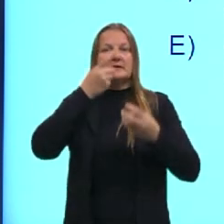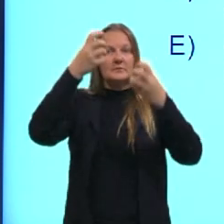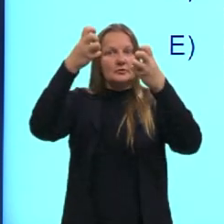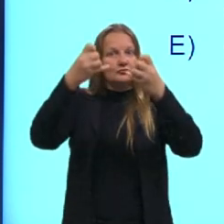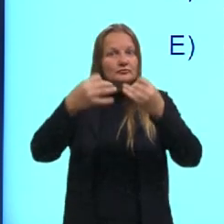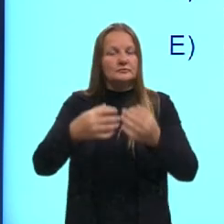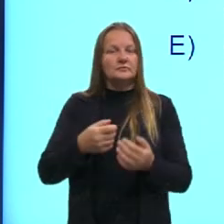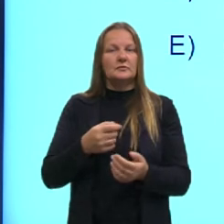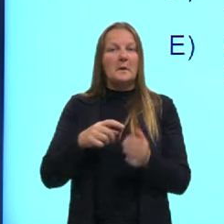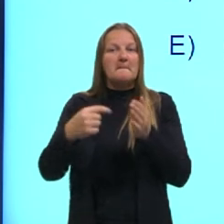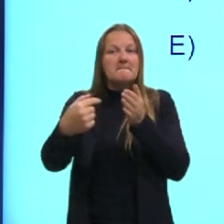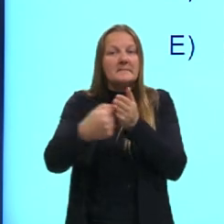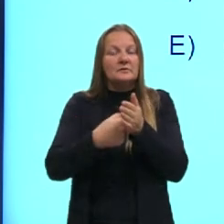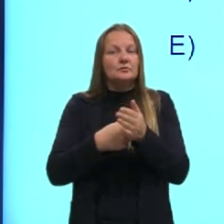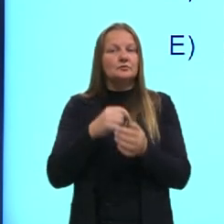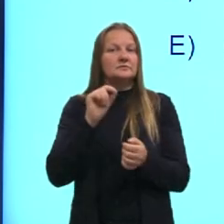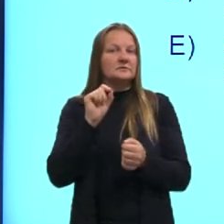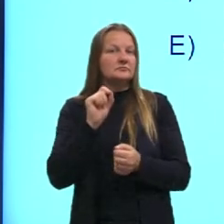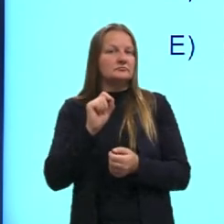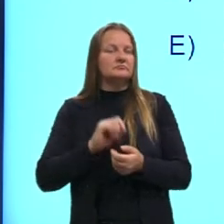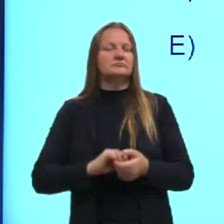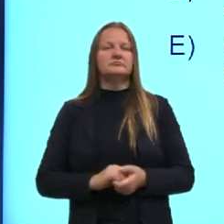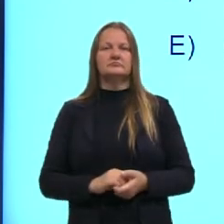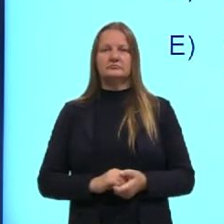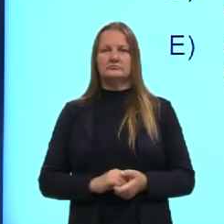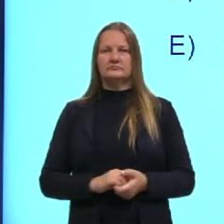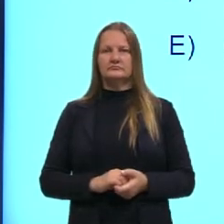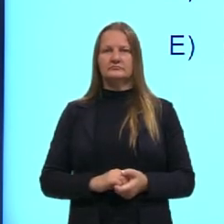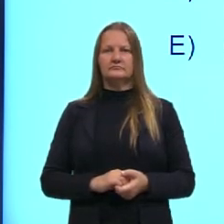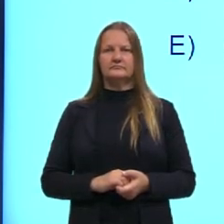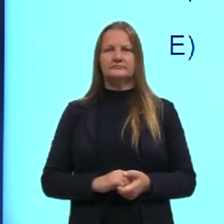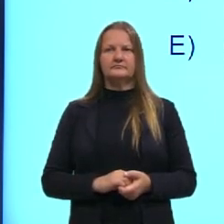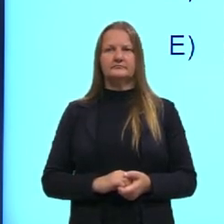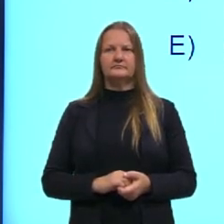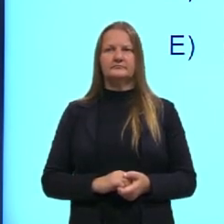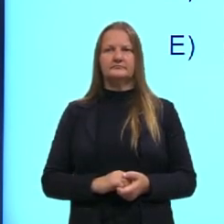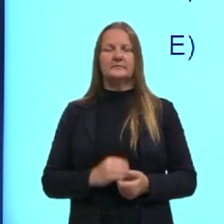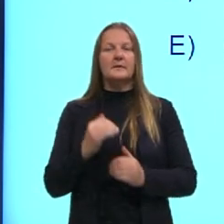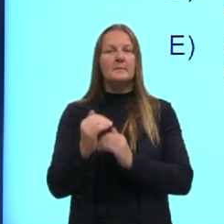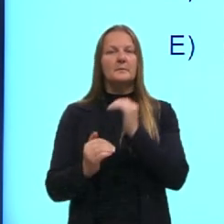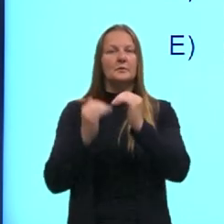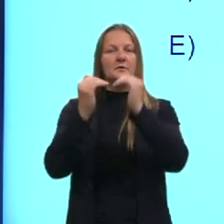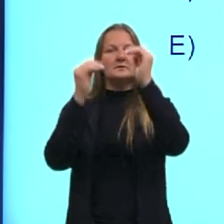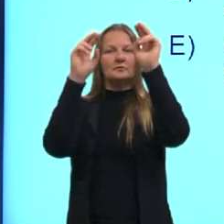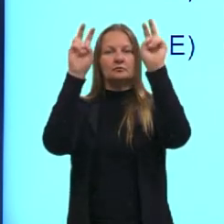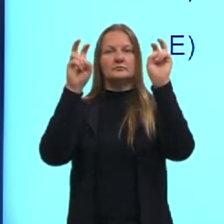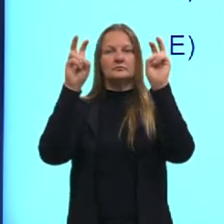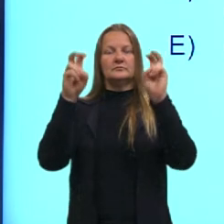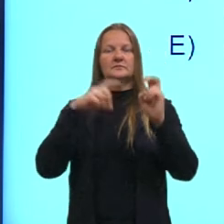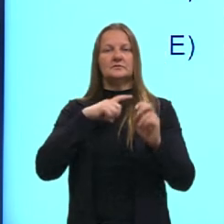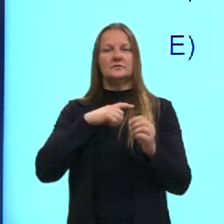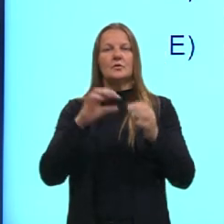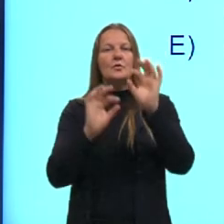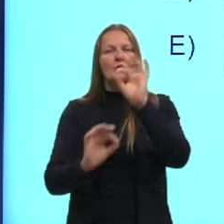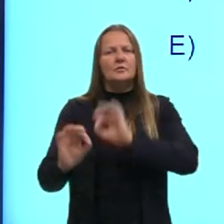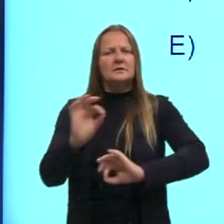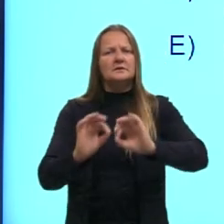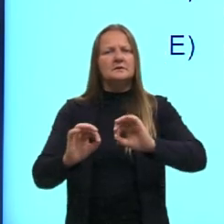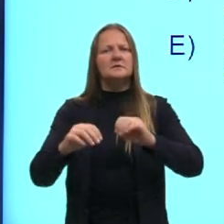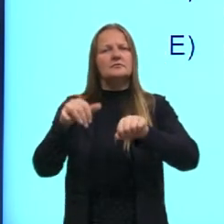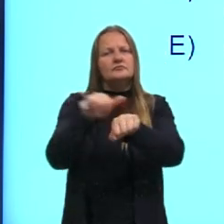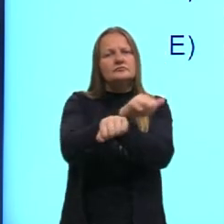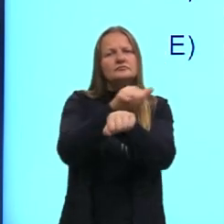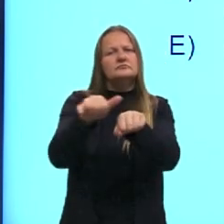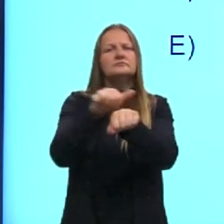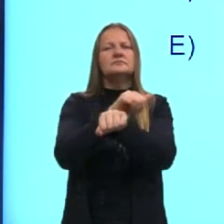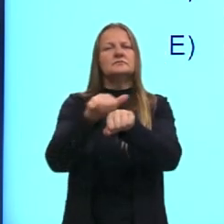Não é a pergunta ainda da nossa questão. A afirmação é que a progressão temática ela se organiza pelos recursos